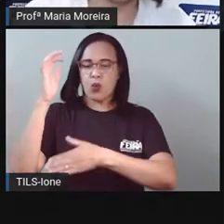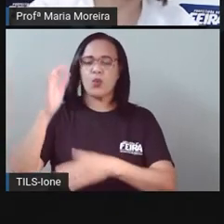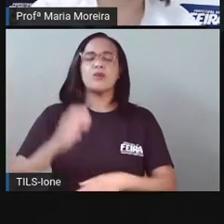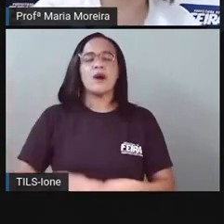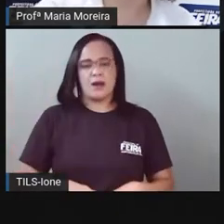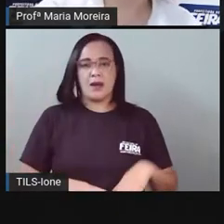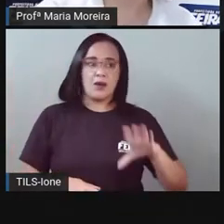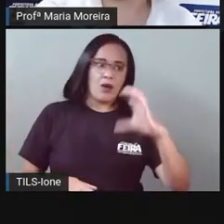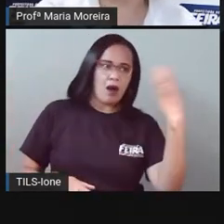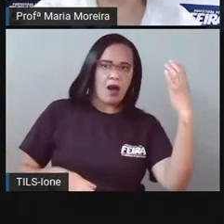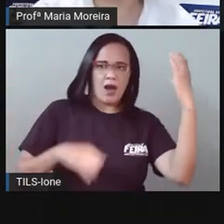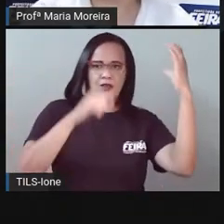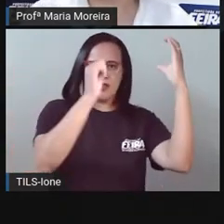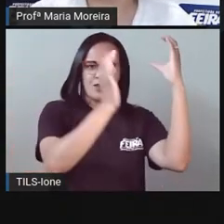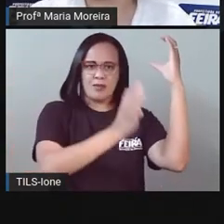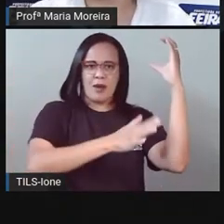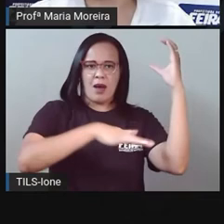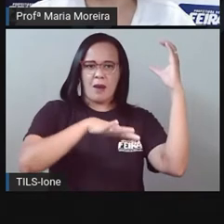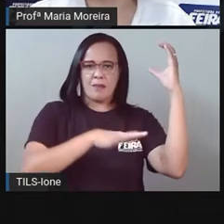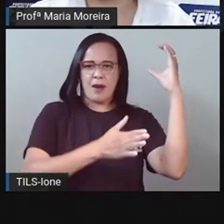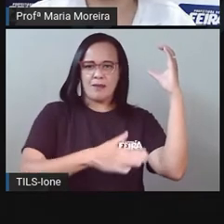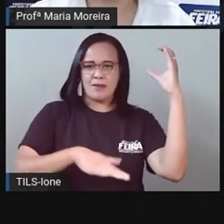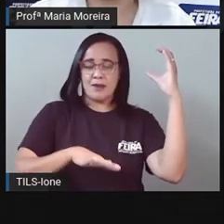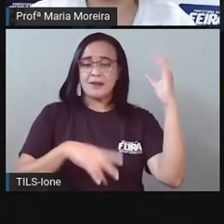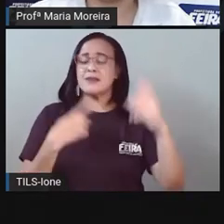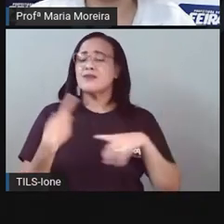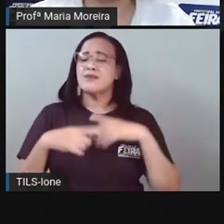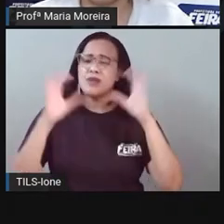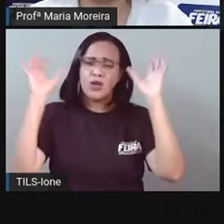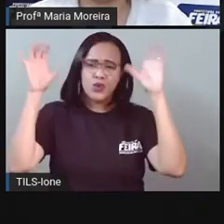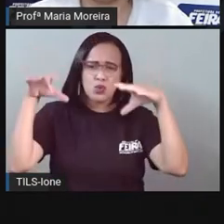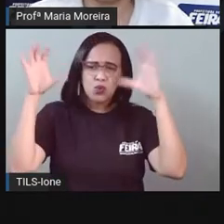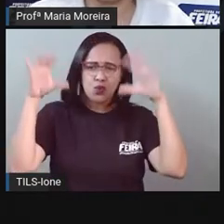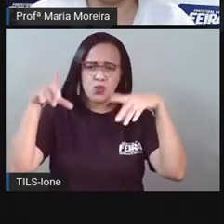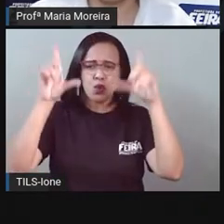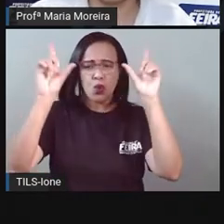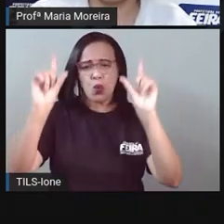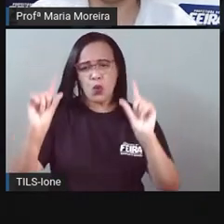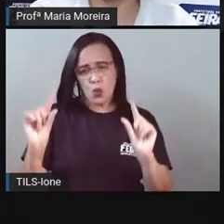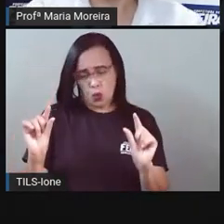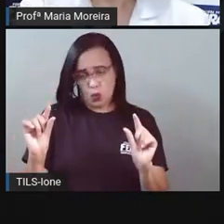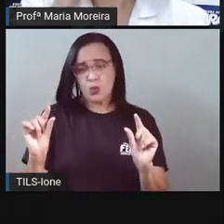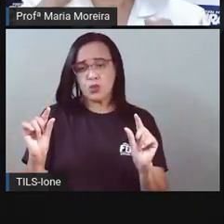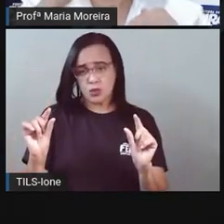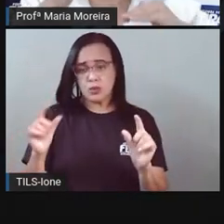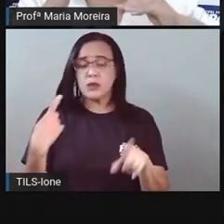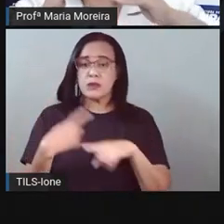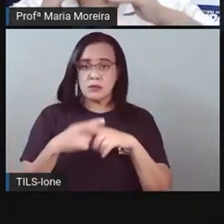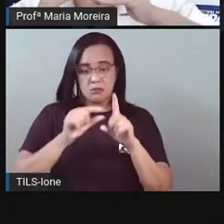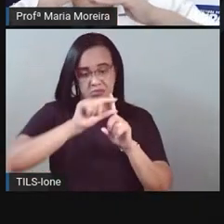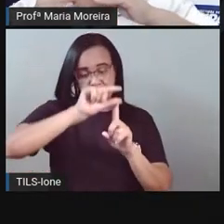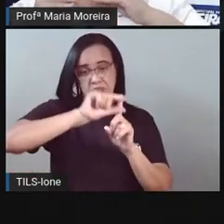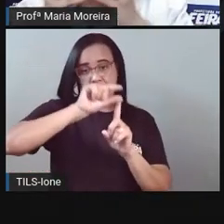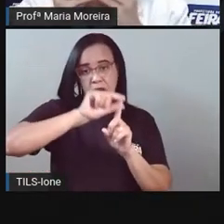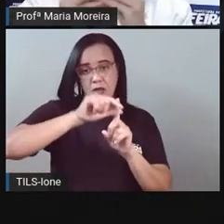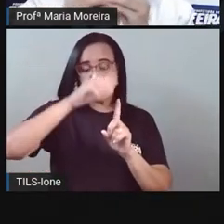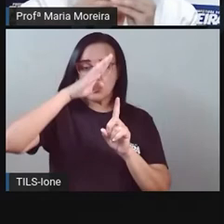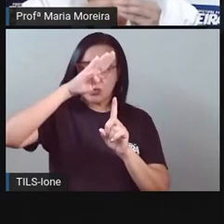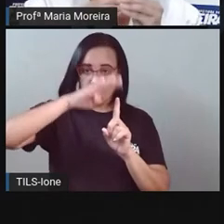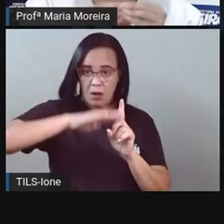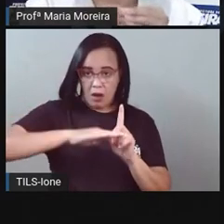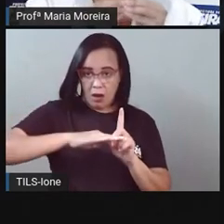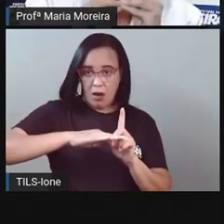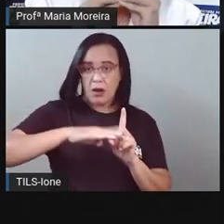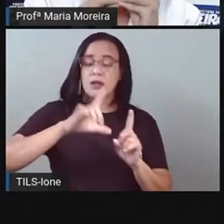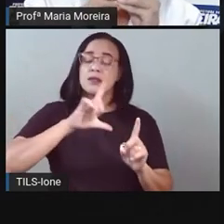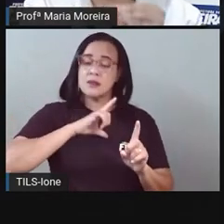seja, da quantidade de chuva Existe uma queda gradual das temperaturas Então, chove menos E a temperatura